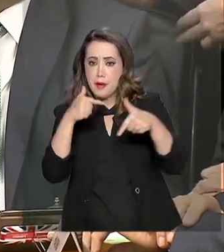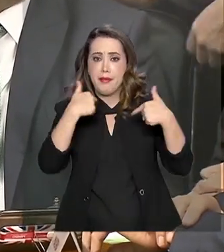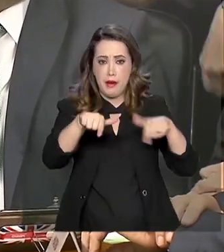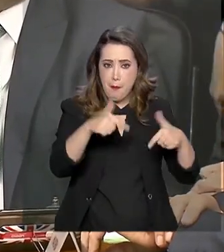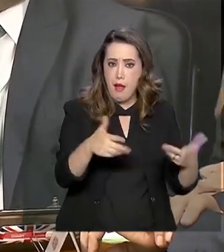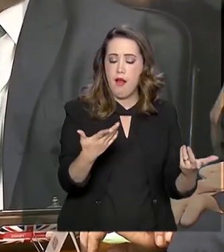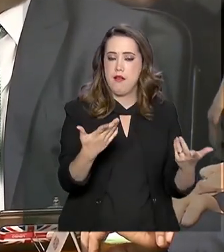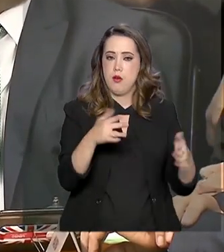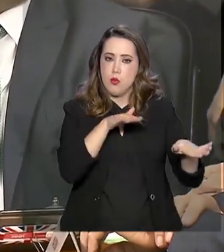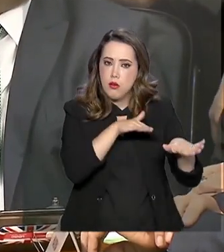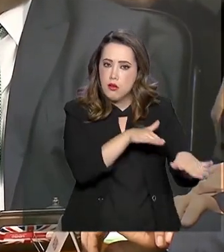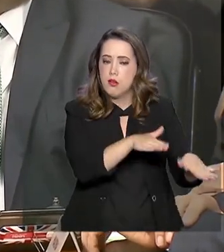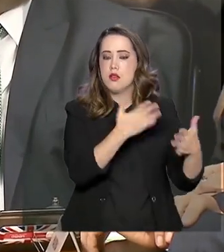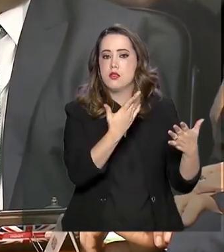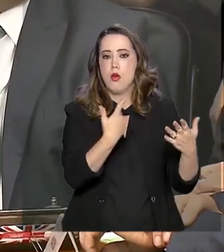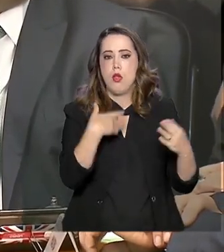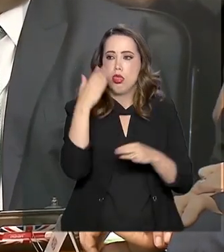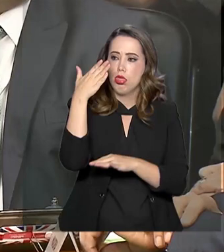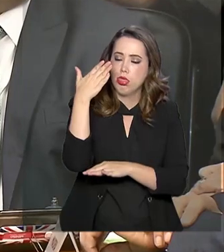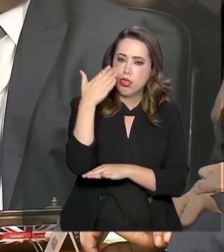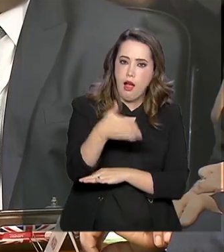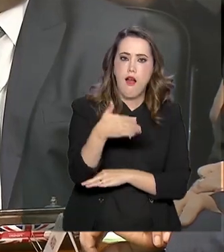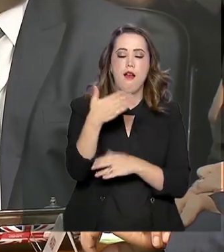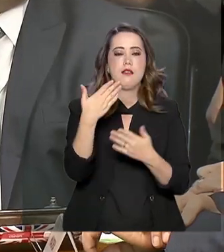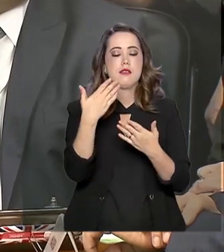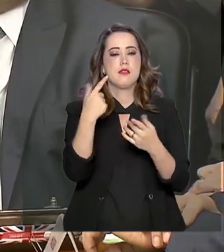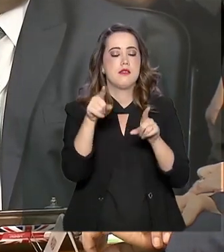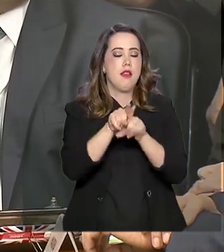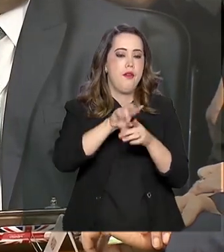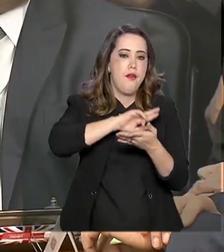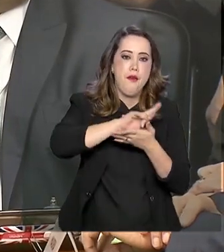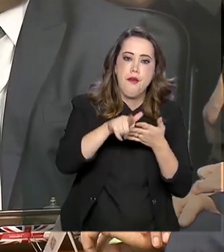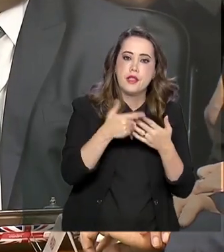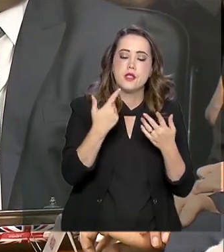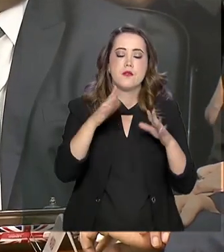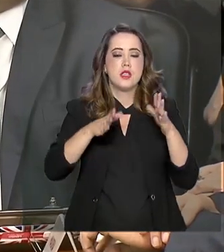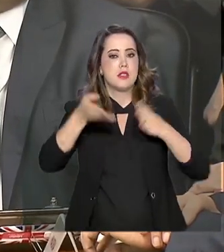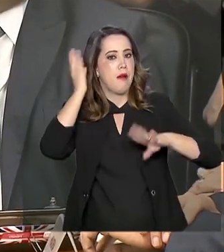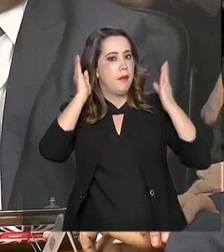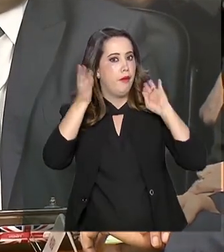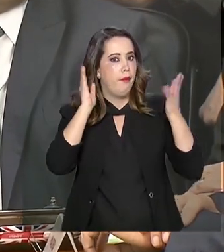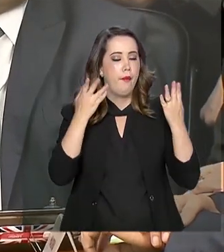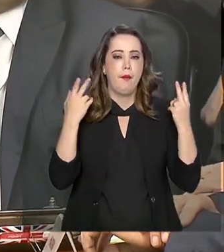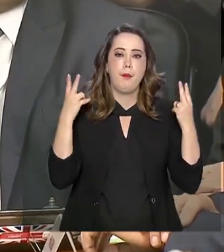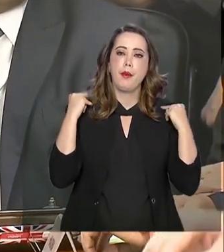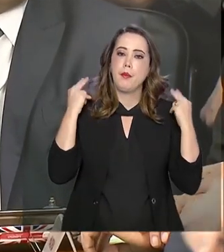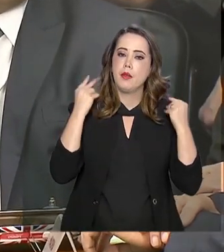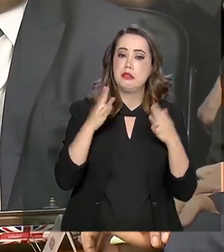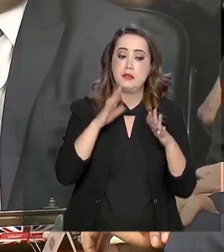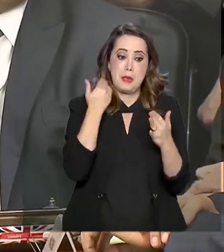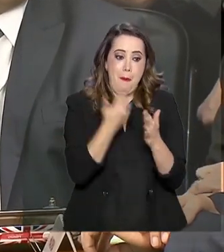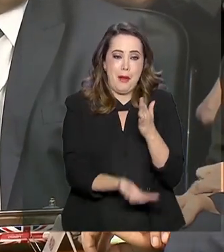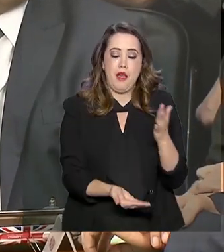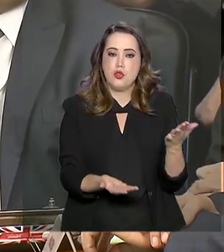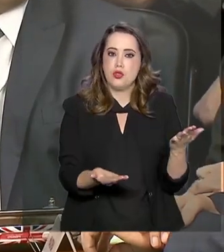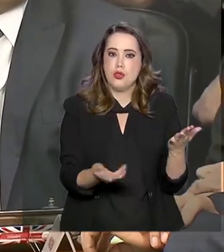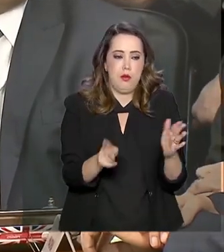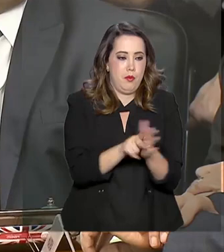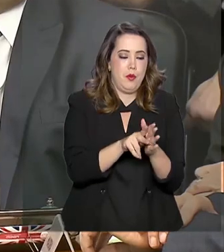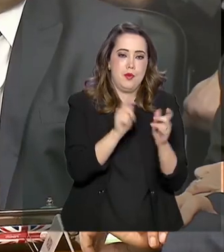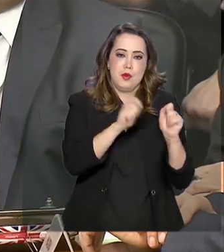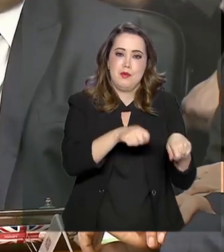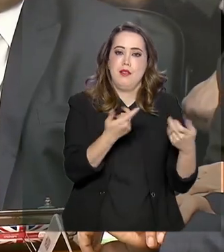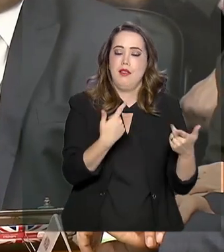vive no trânsito, vai ver que muito rapidamente, havendo um pequeno descuido, ele perde, não é a carteira não, perde a sua